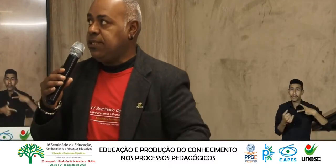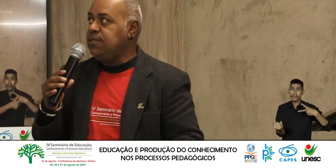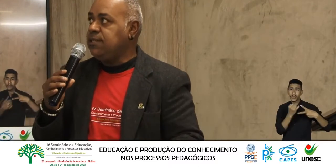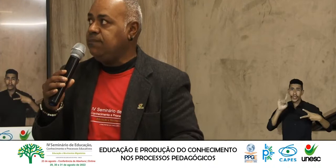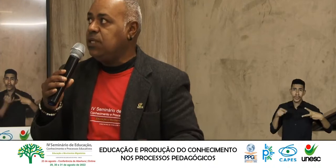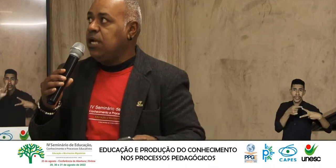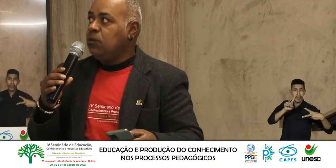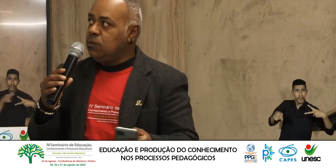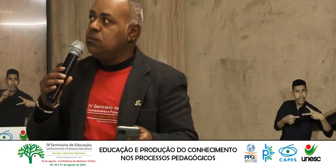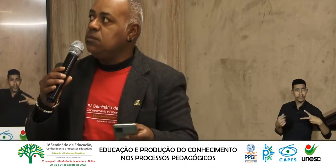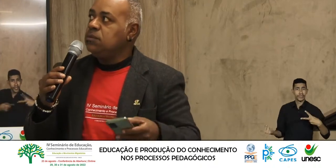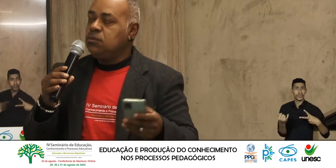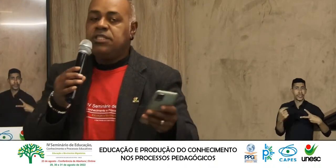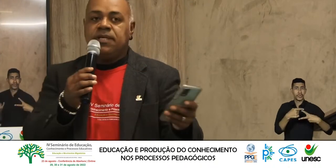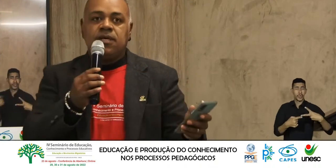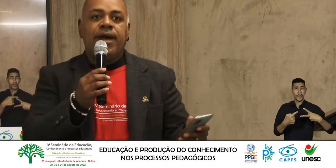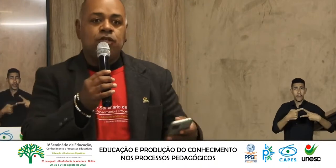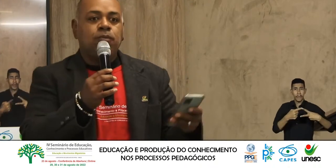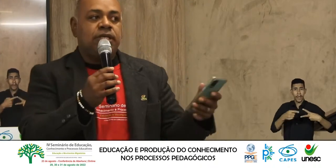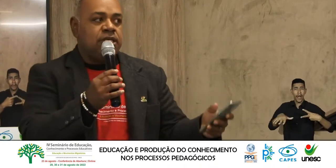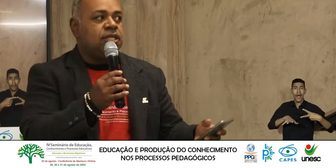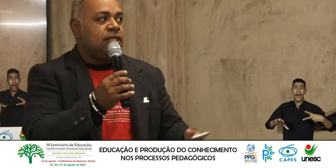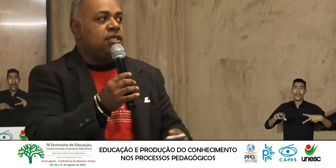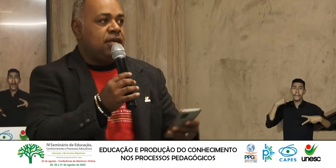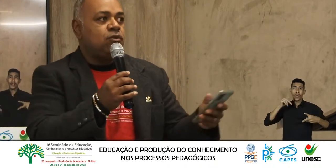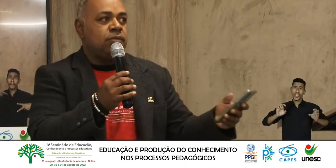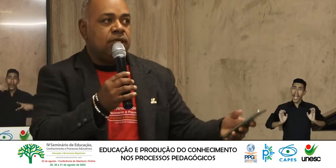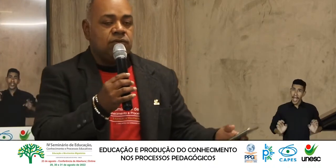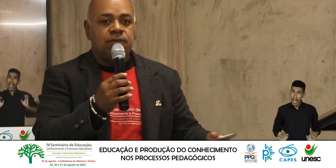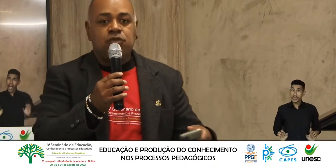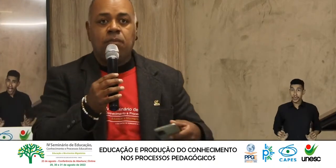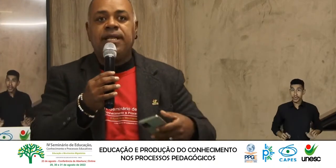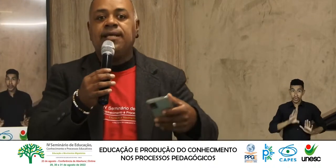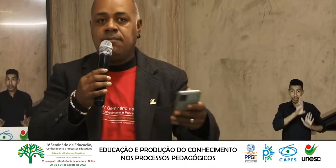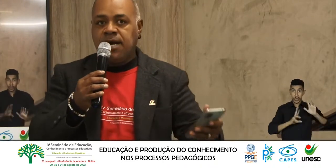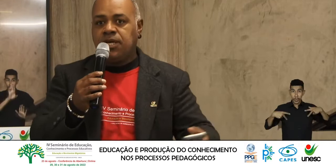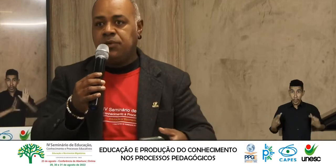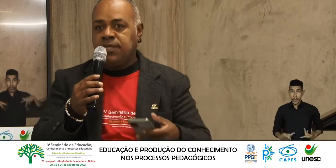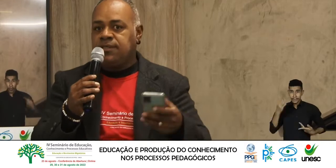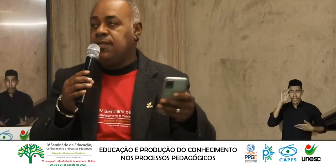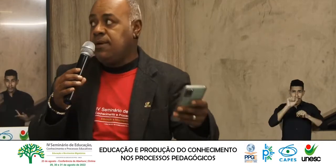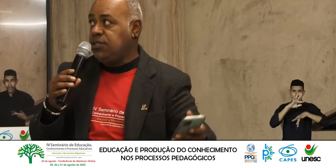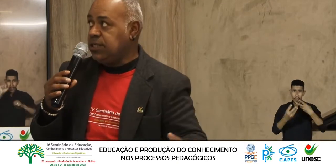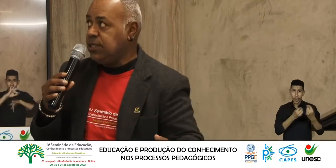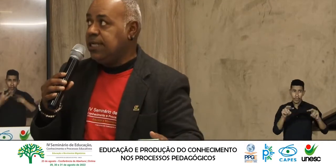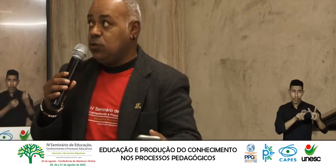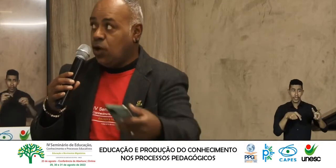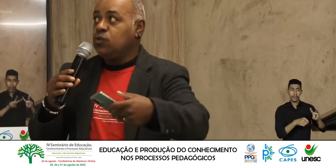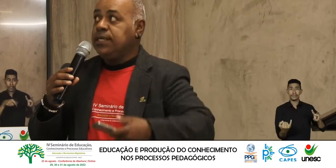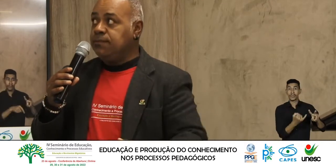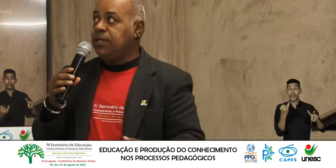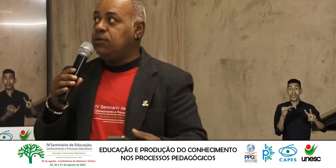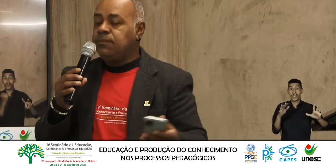objetivos Importantes Um Numa dimensão Ético-política De direitos humanos A gente compreender A temática A importância da temática